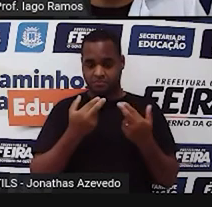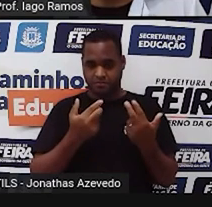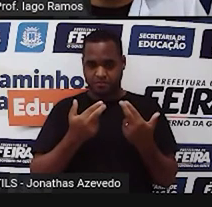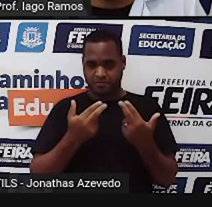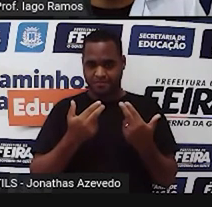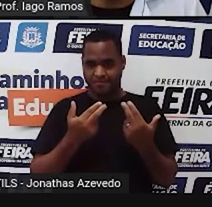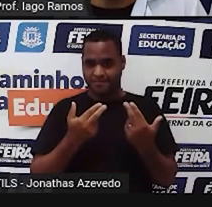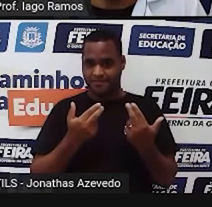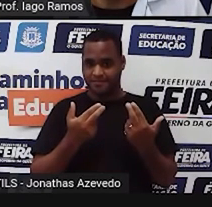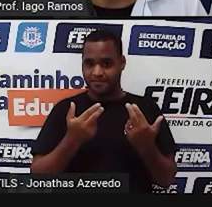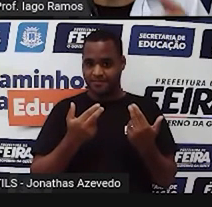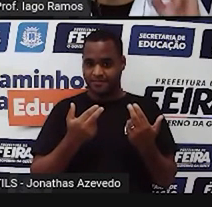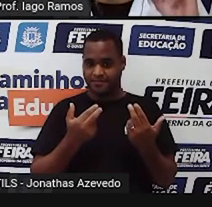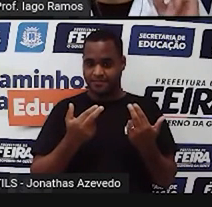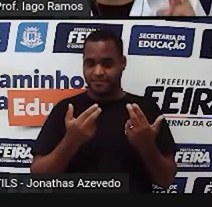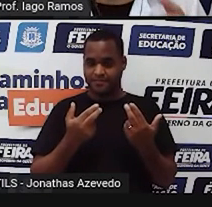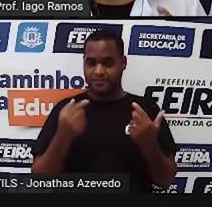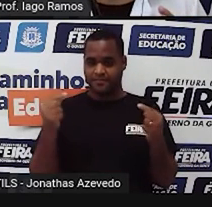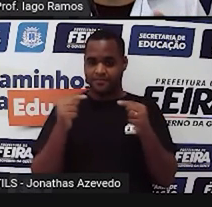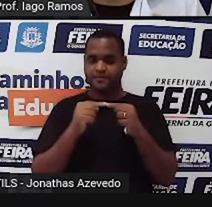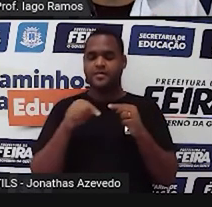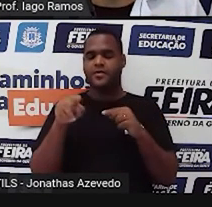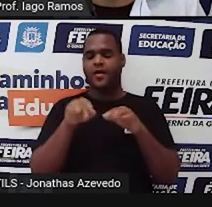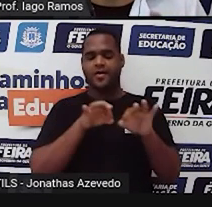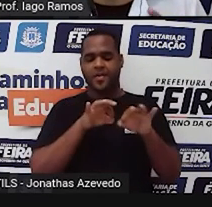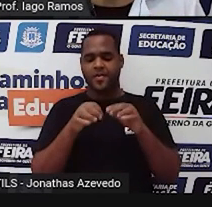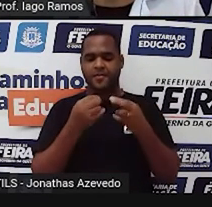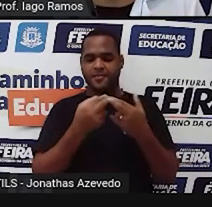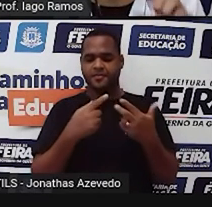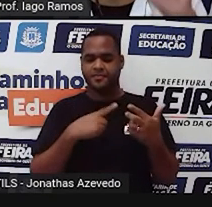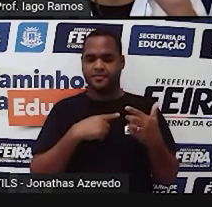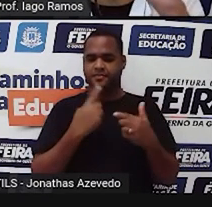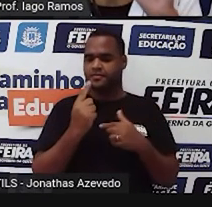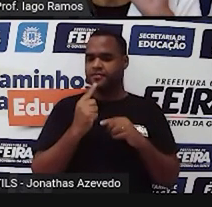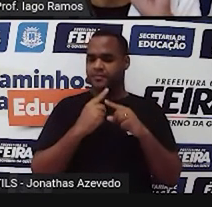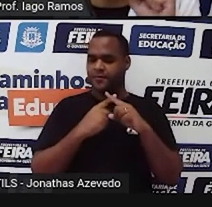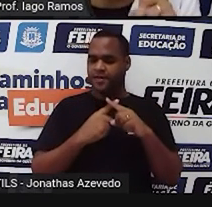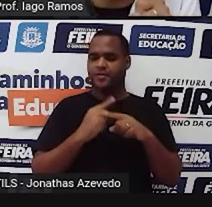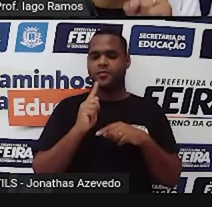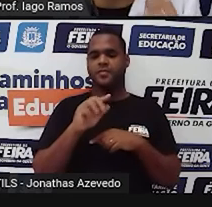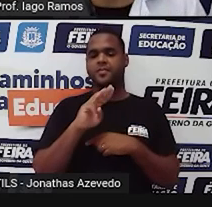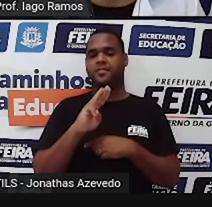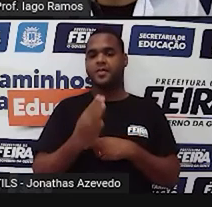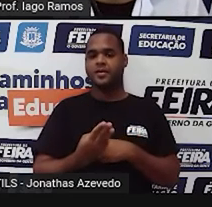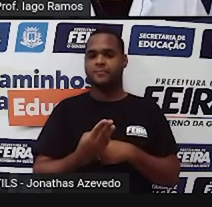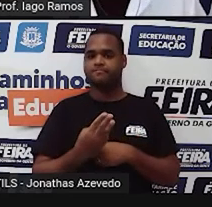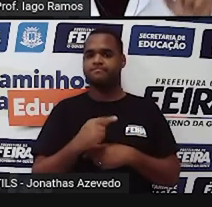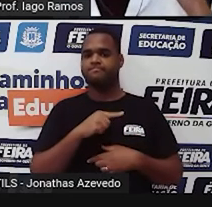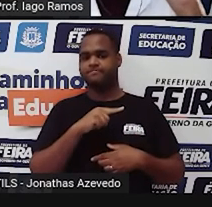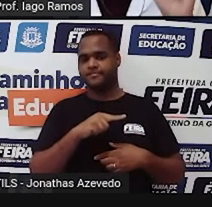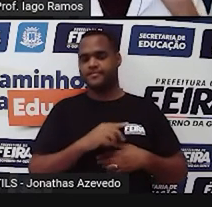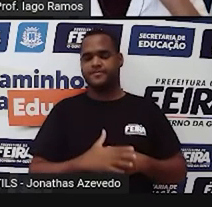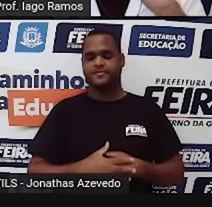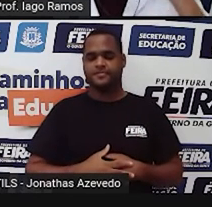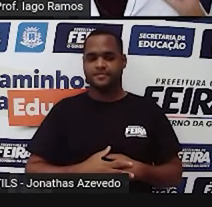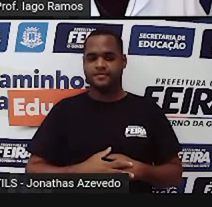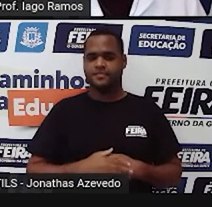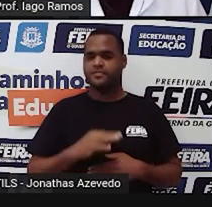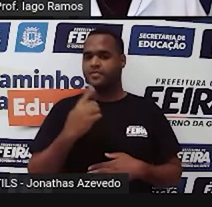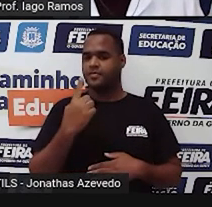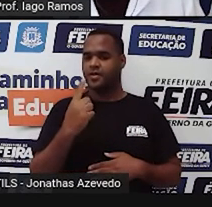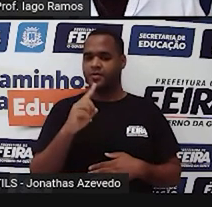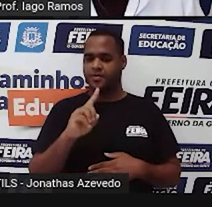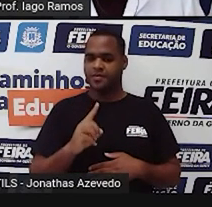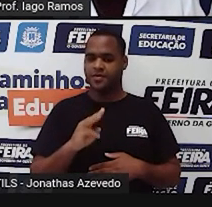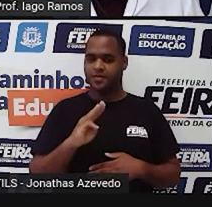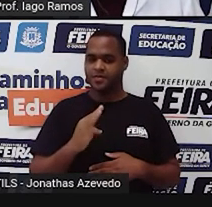que a gente multiplicar uma vez por um milhão. Pois é, porque mil vezes mil